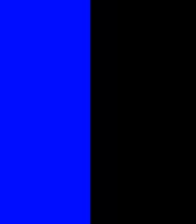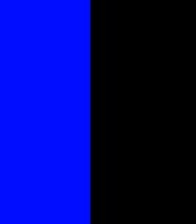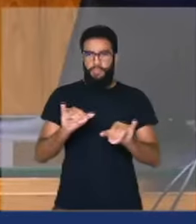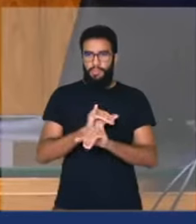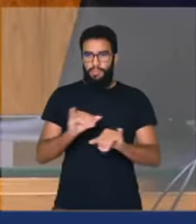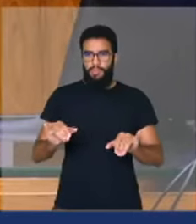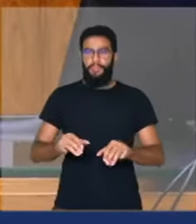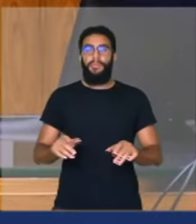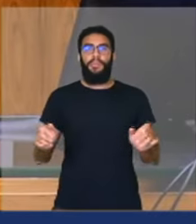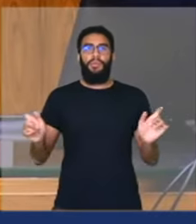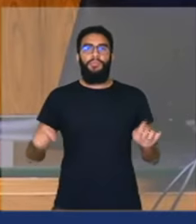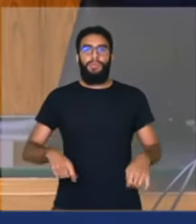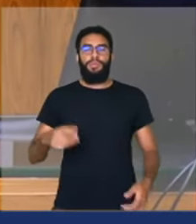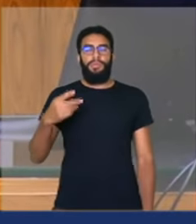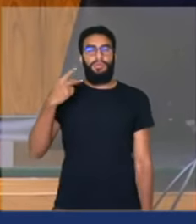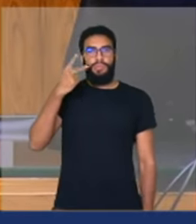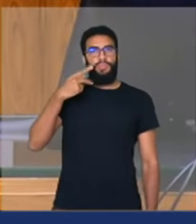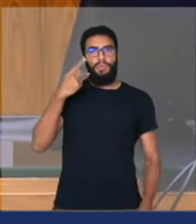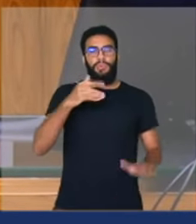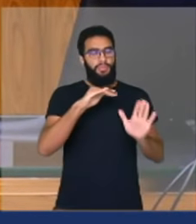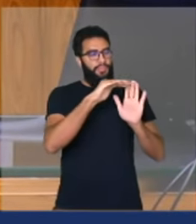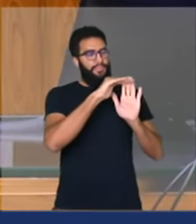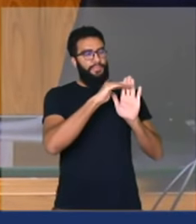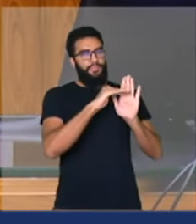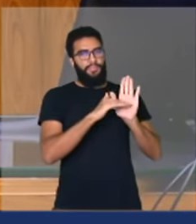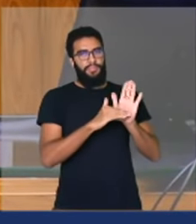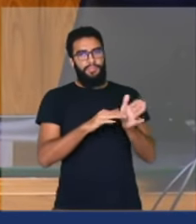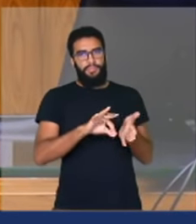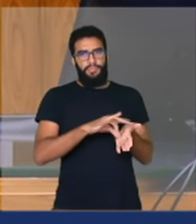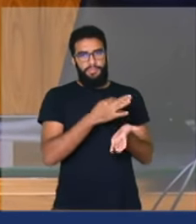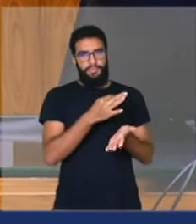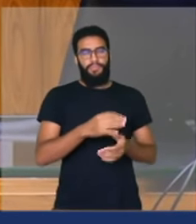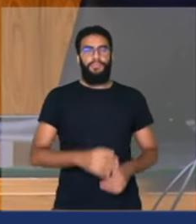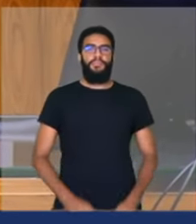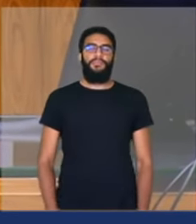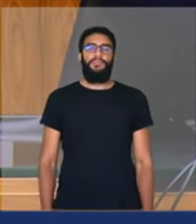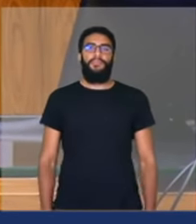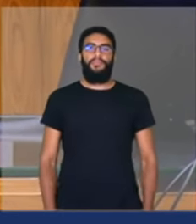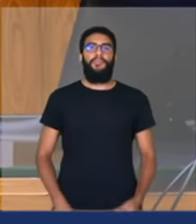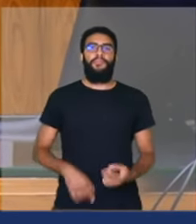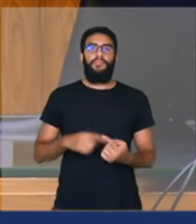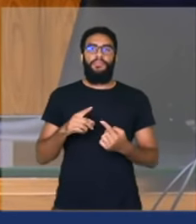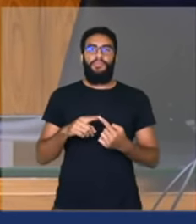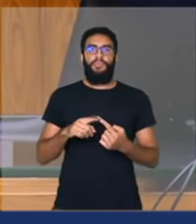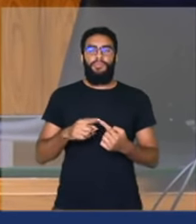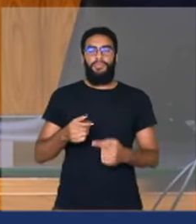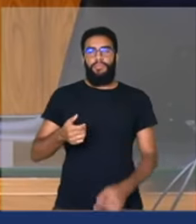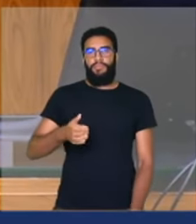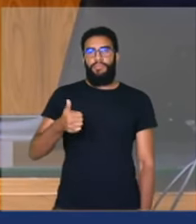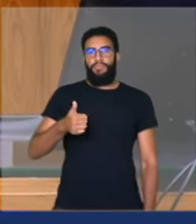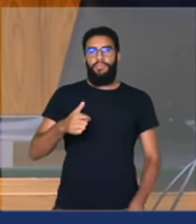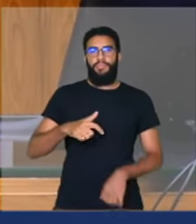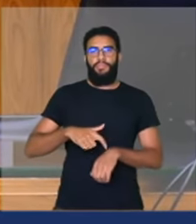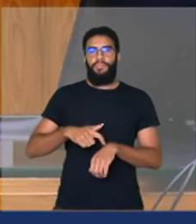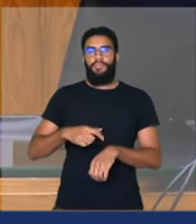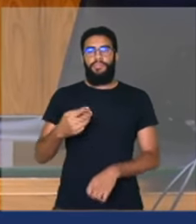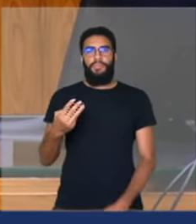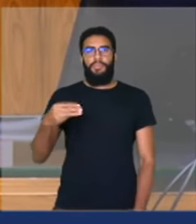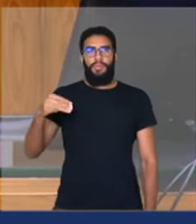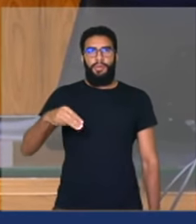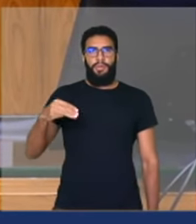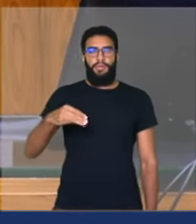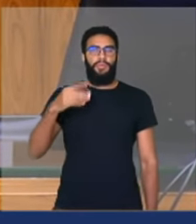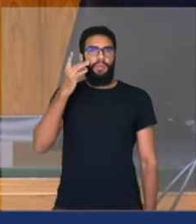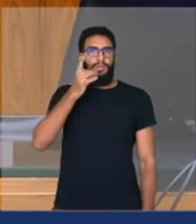ouvir os parlamentares inscritos de forma regimental. Primeira oradora inscrita pelo prazo de três minutos, deputada